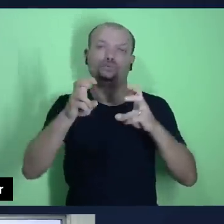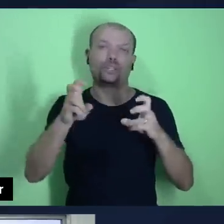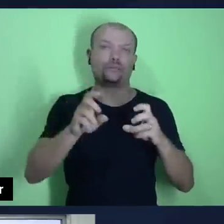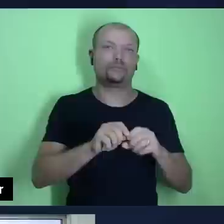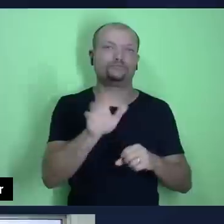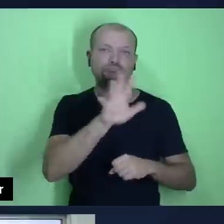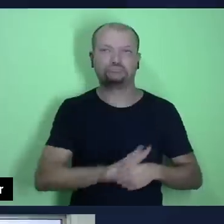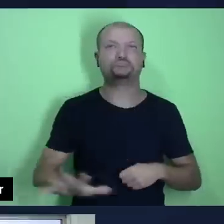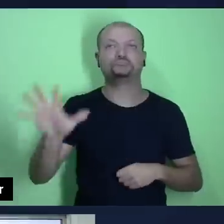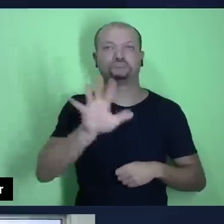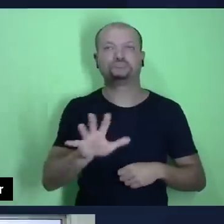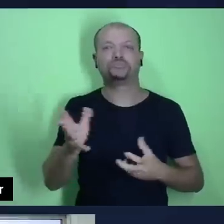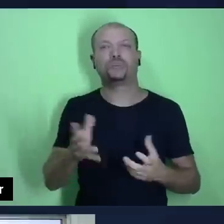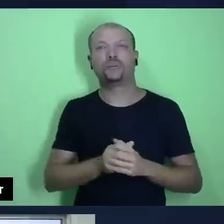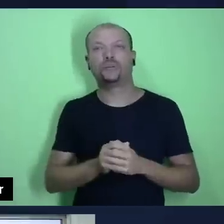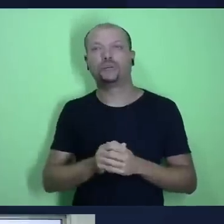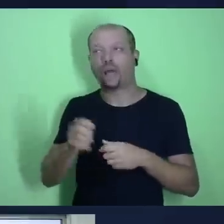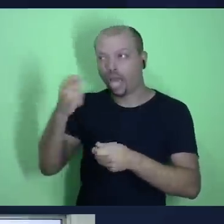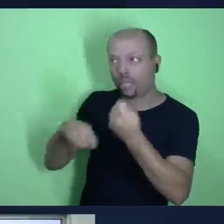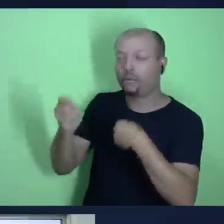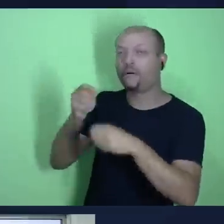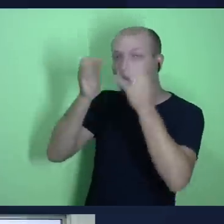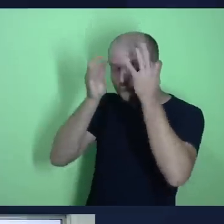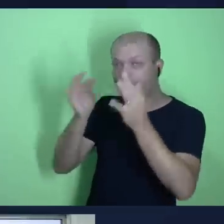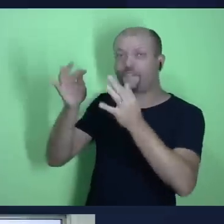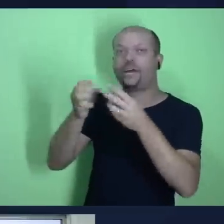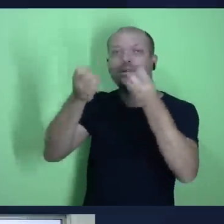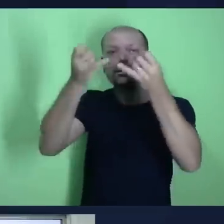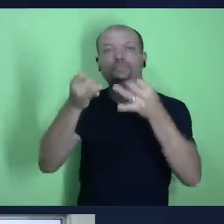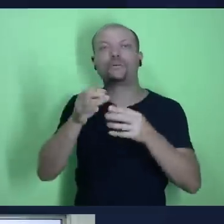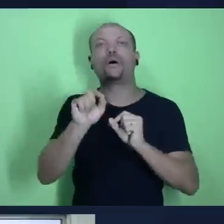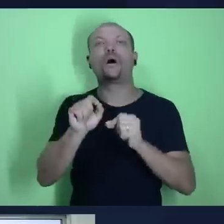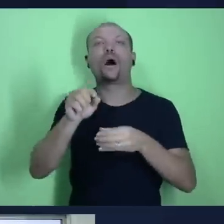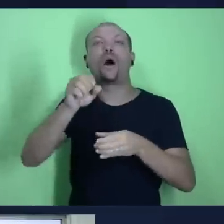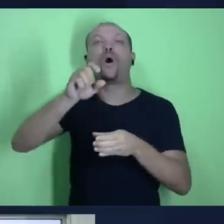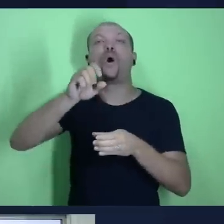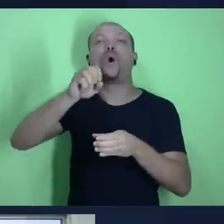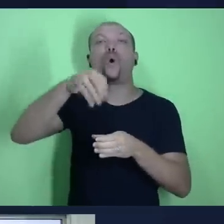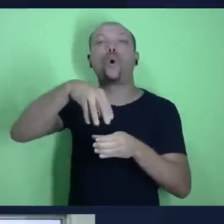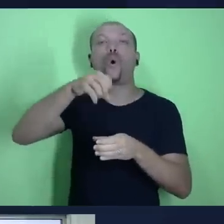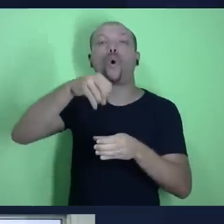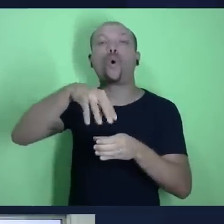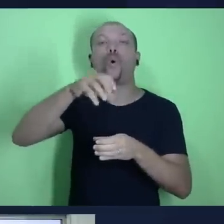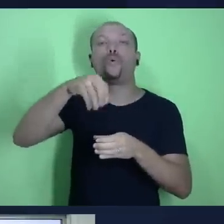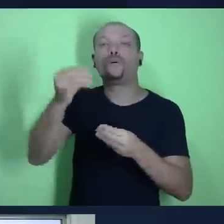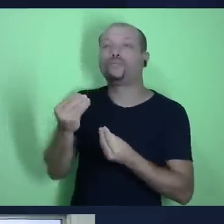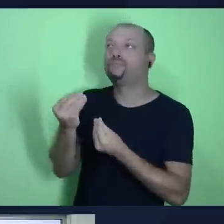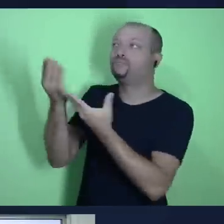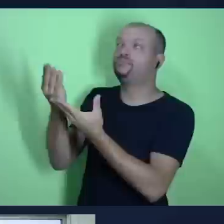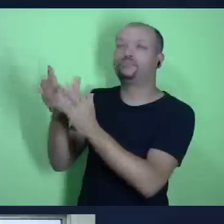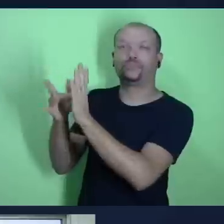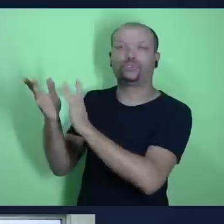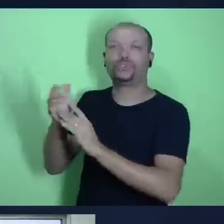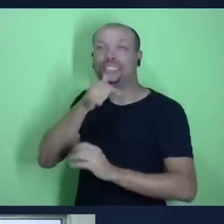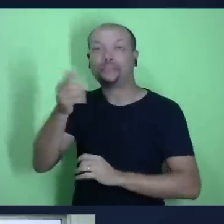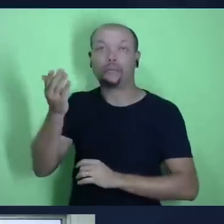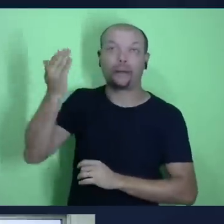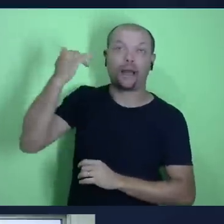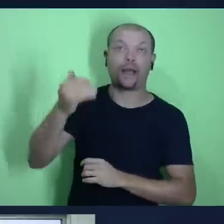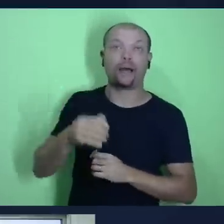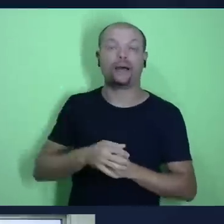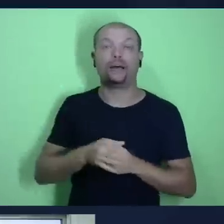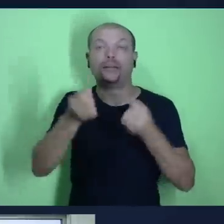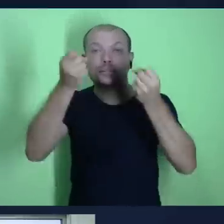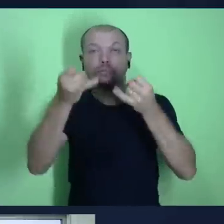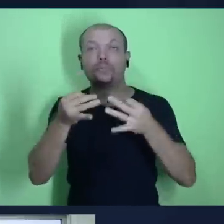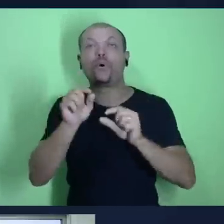que é administradores fiéis, nós iremos falar sobre as ofertas para Jesus. Na semana passada, nós tratamos